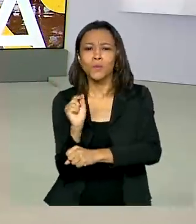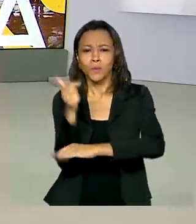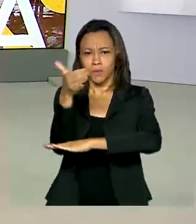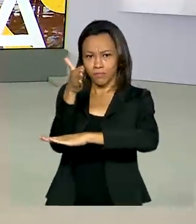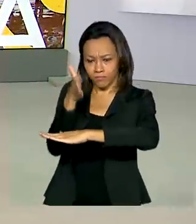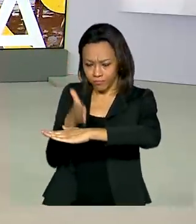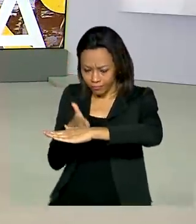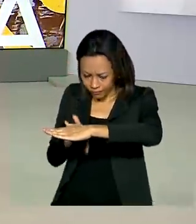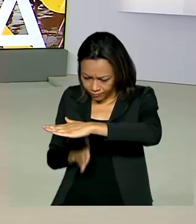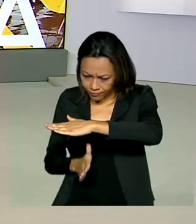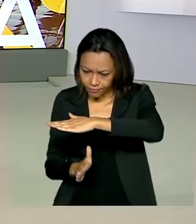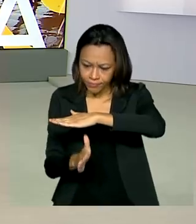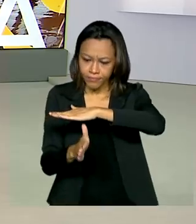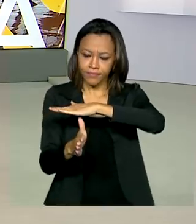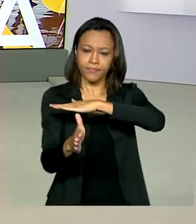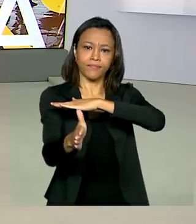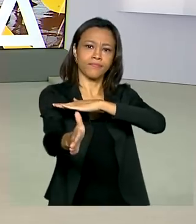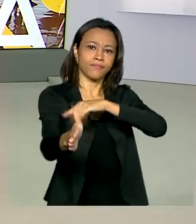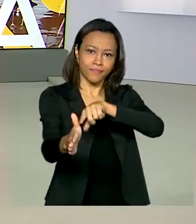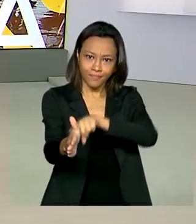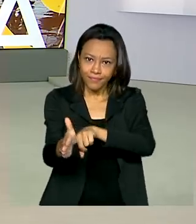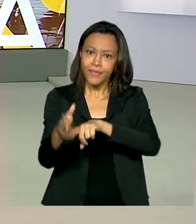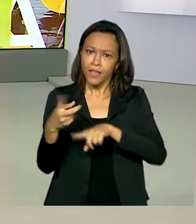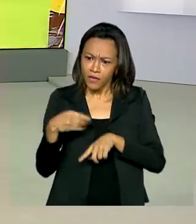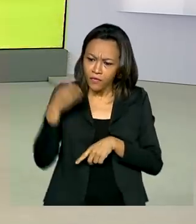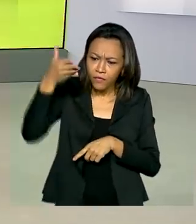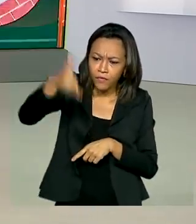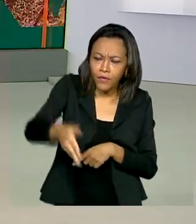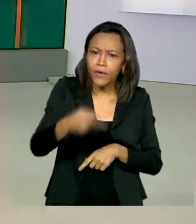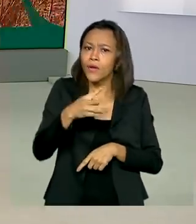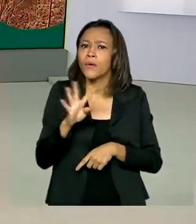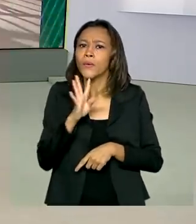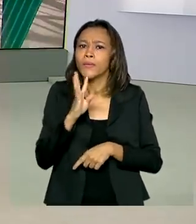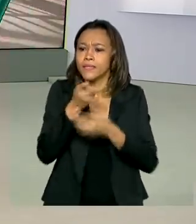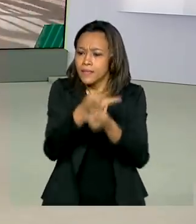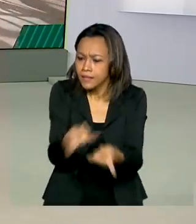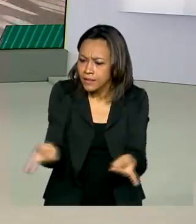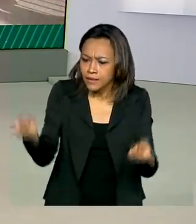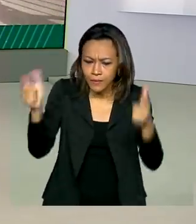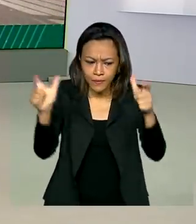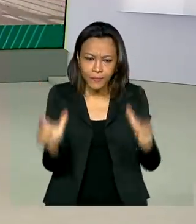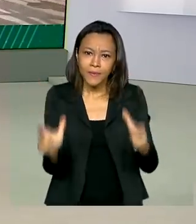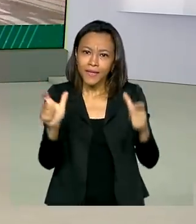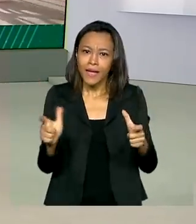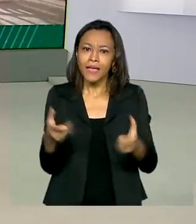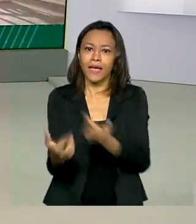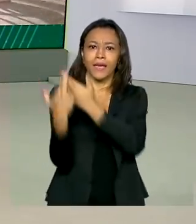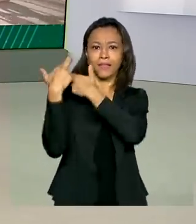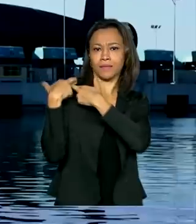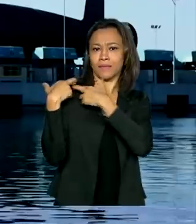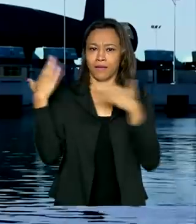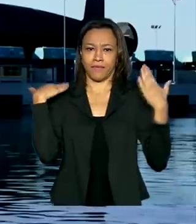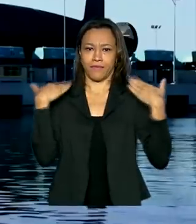a montagem do reator. Ele foi conhecer o Centro Tecnológico da Marinha, responsável pelo projeto.